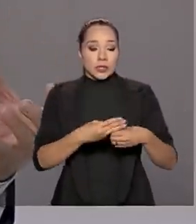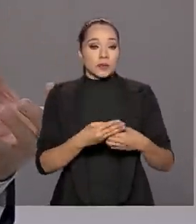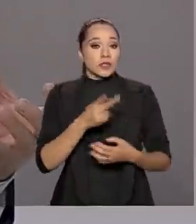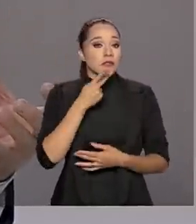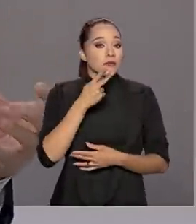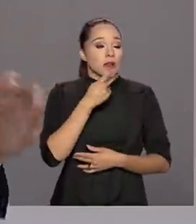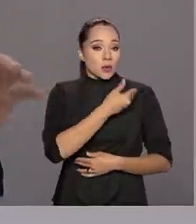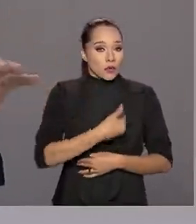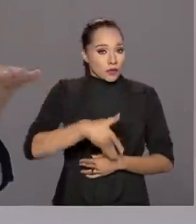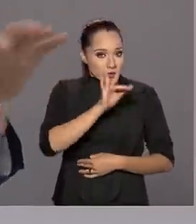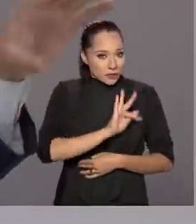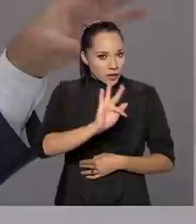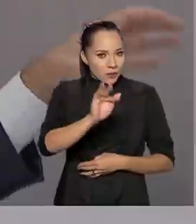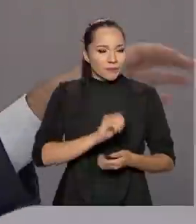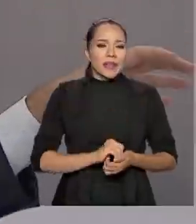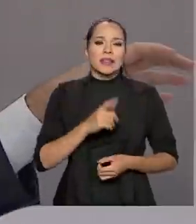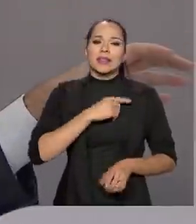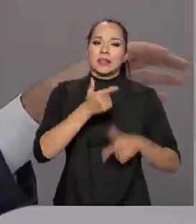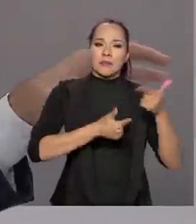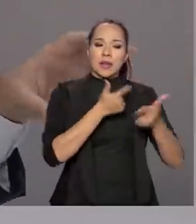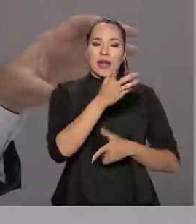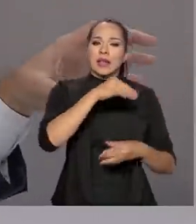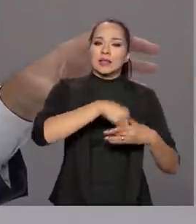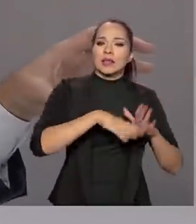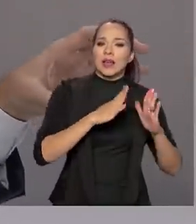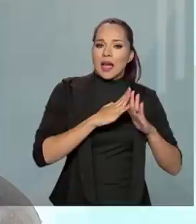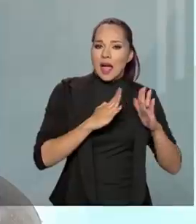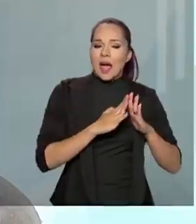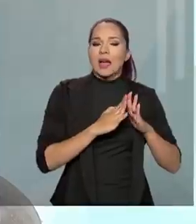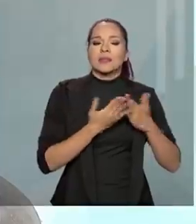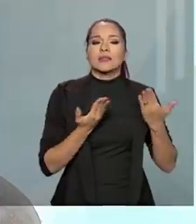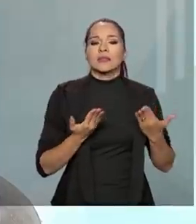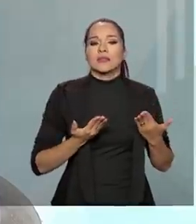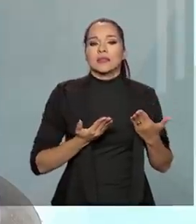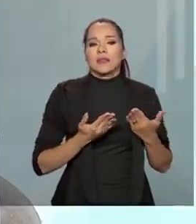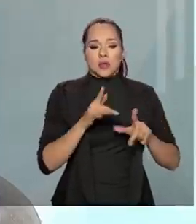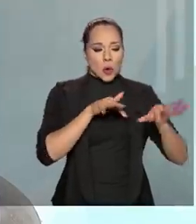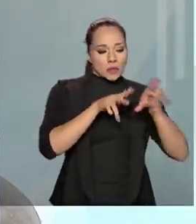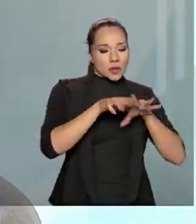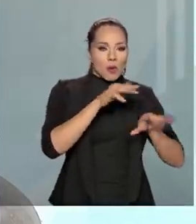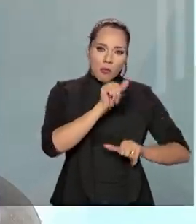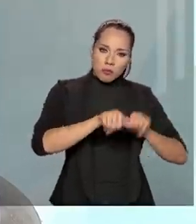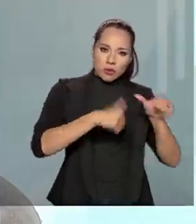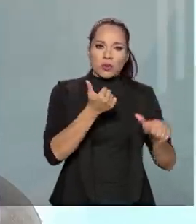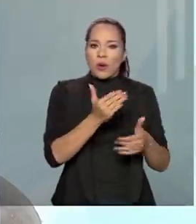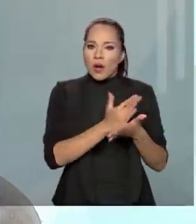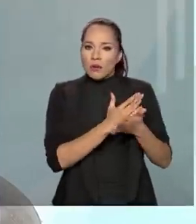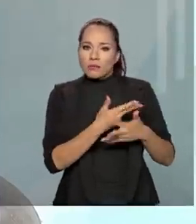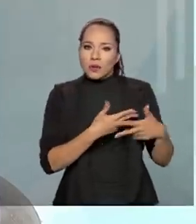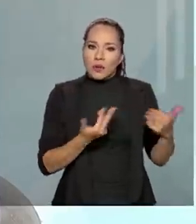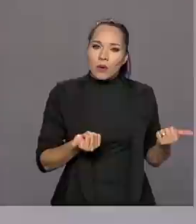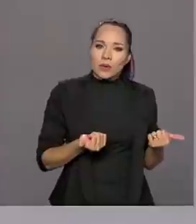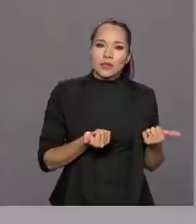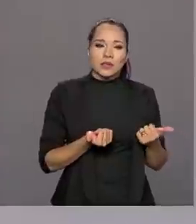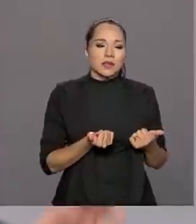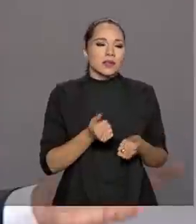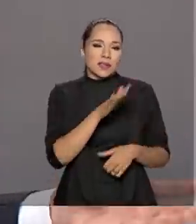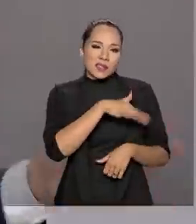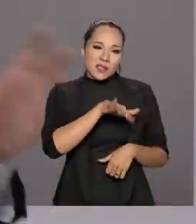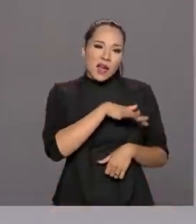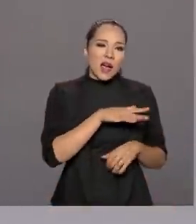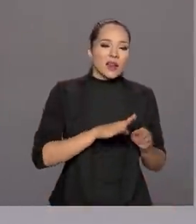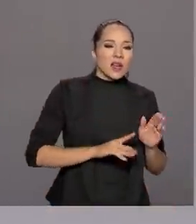gente está falando aqui do governo federal, terem trabalhado em casa no formato home office, mudou alguma coisa nessa questão,